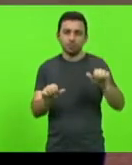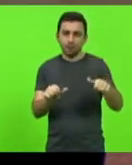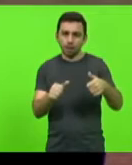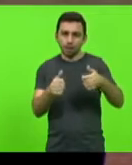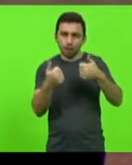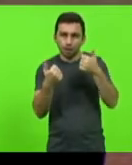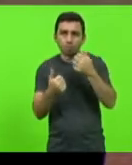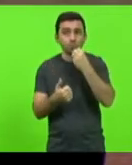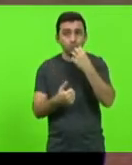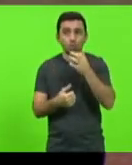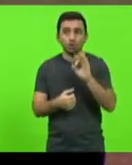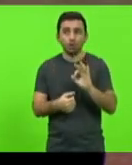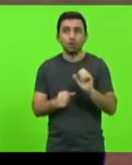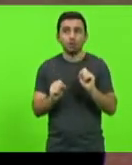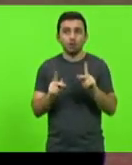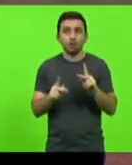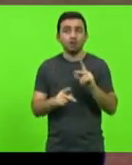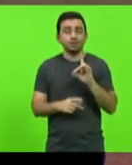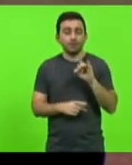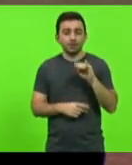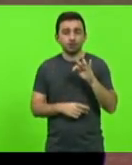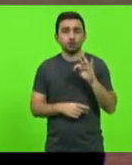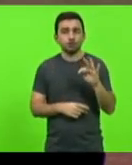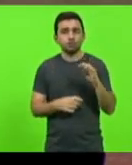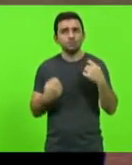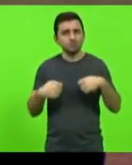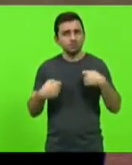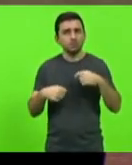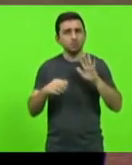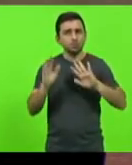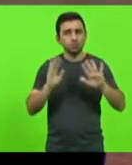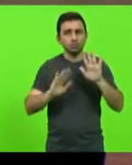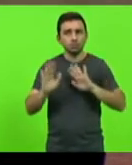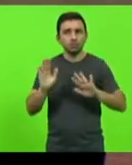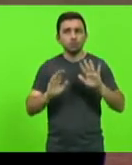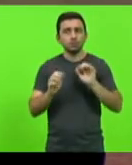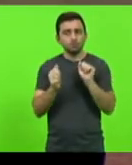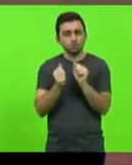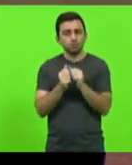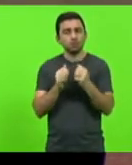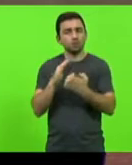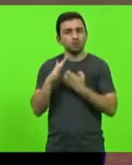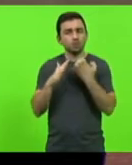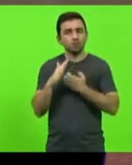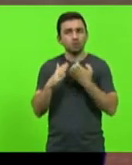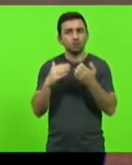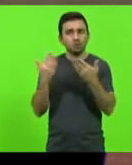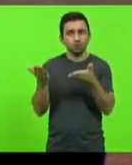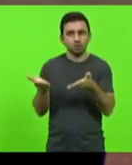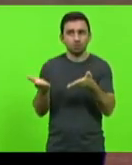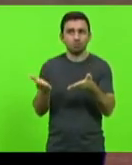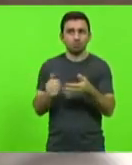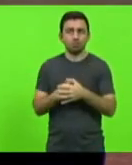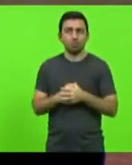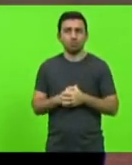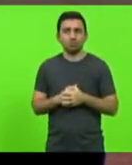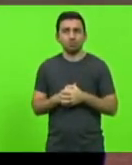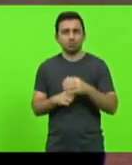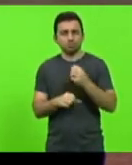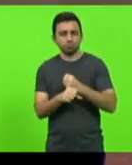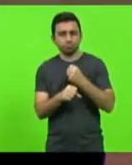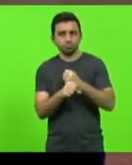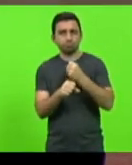rodovia, mas que o DENIT tome as precauções, junto à empresa que está fazendo essas obras de